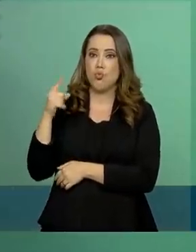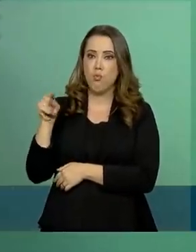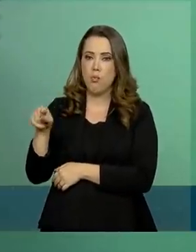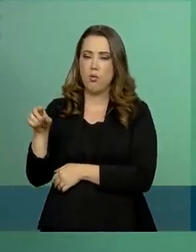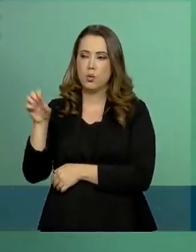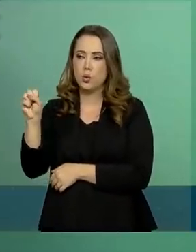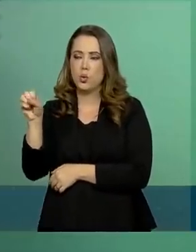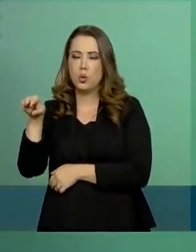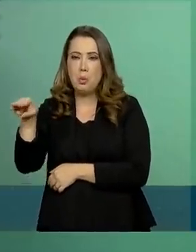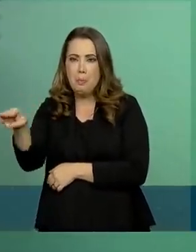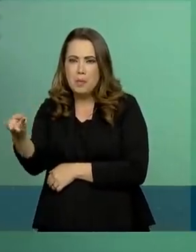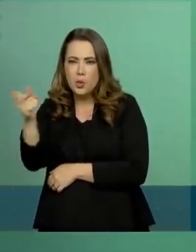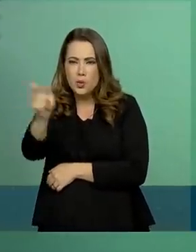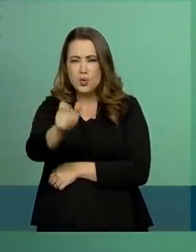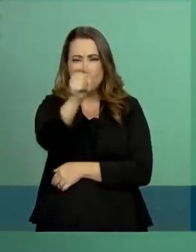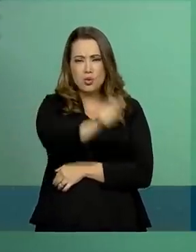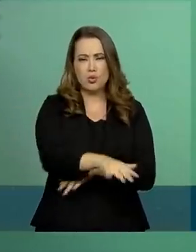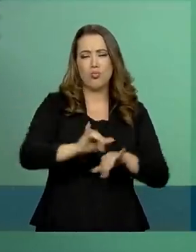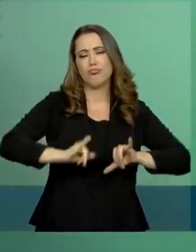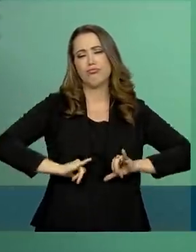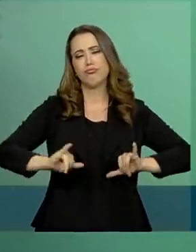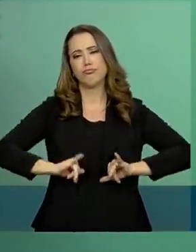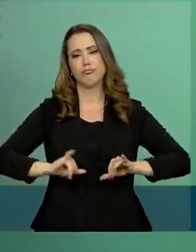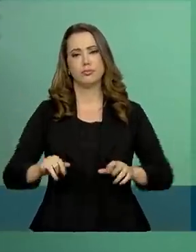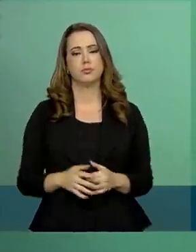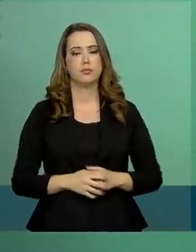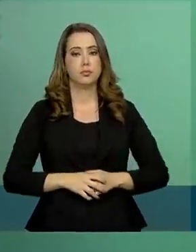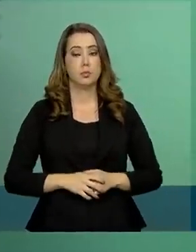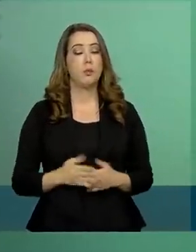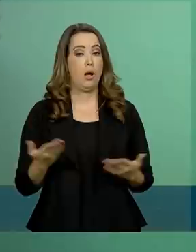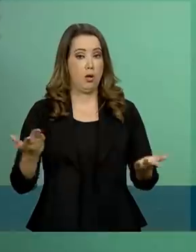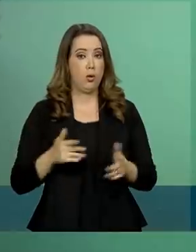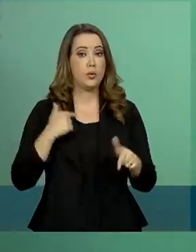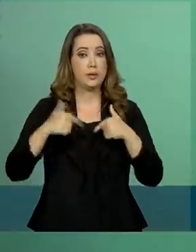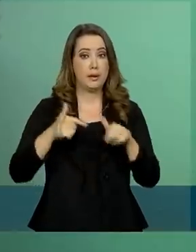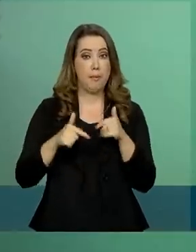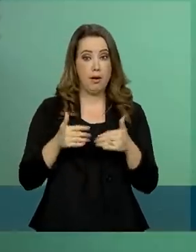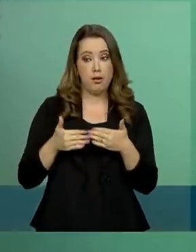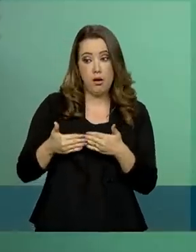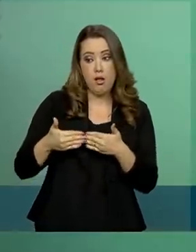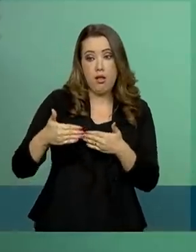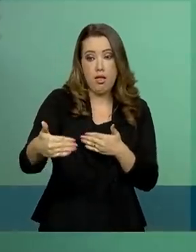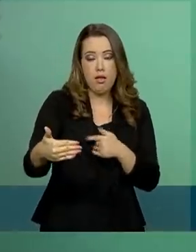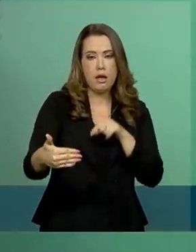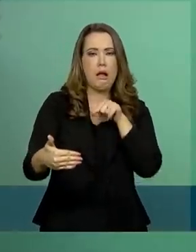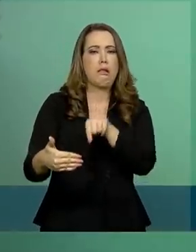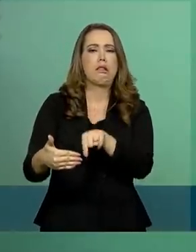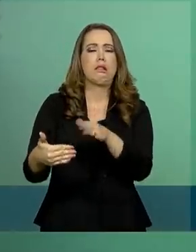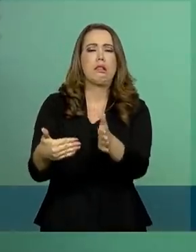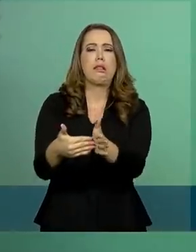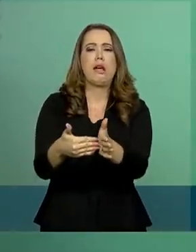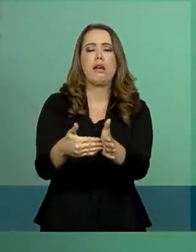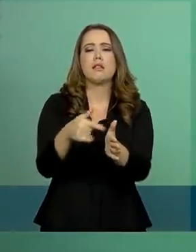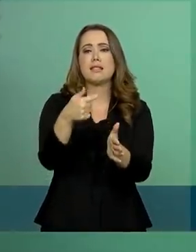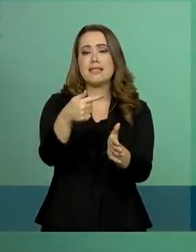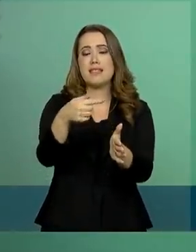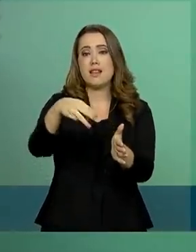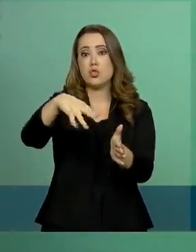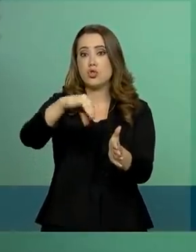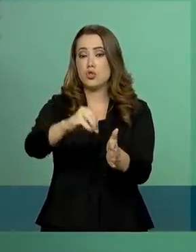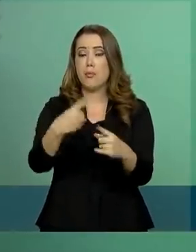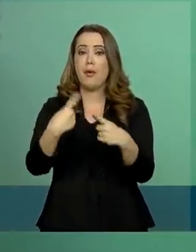milhão de pessoas. A missão foi prorrogada até o dia 7 de maio, pois a região foi